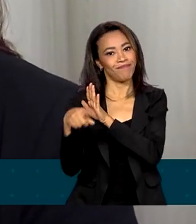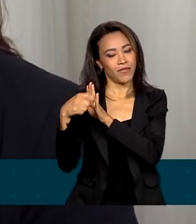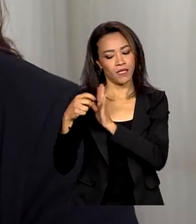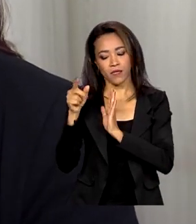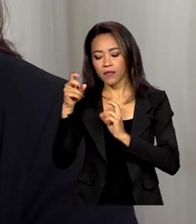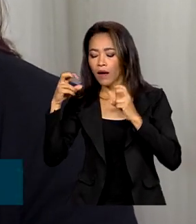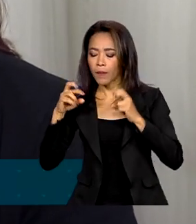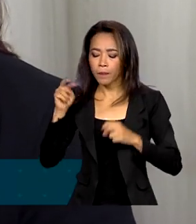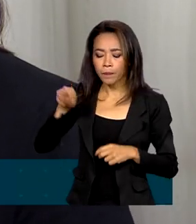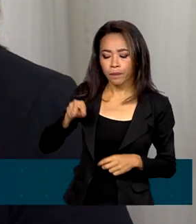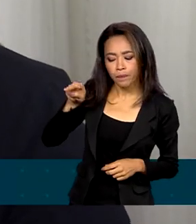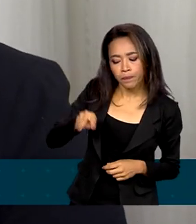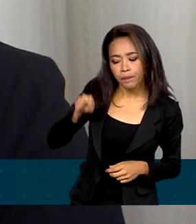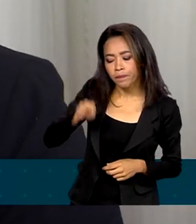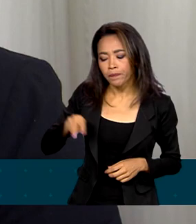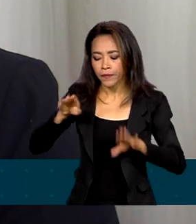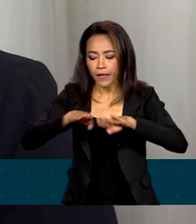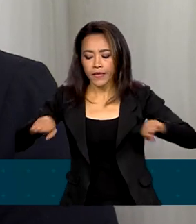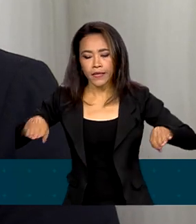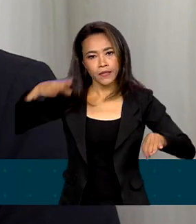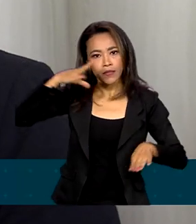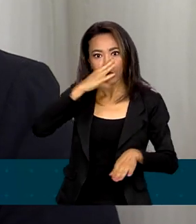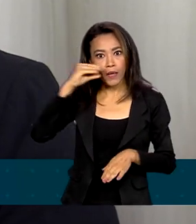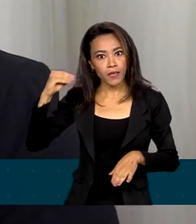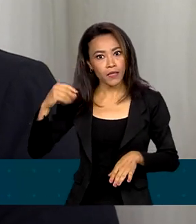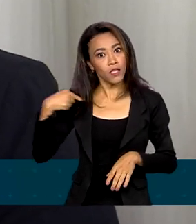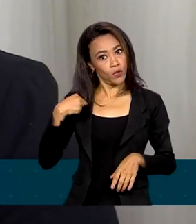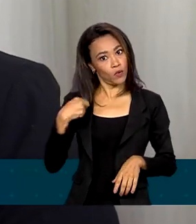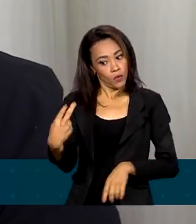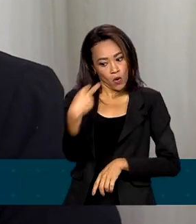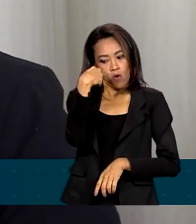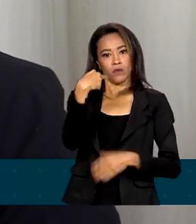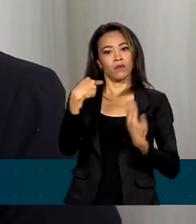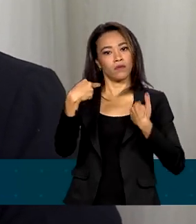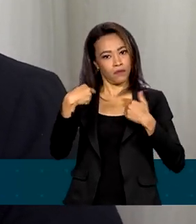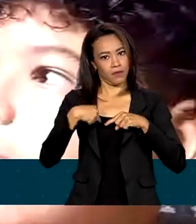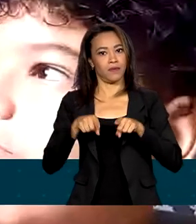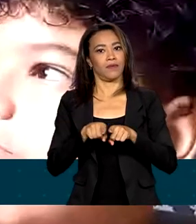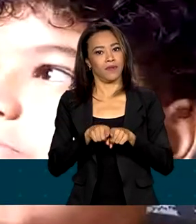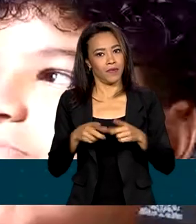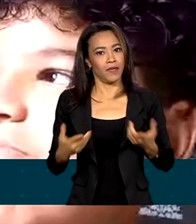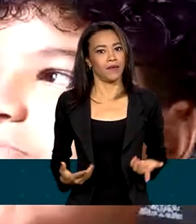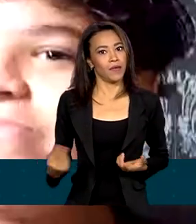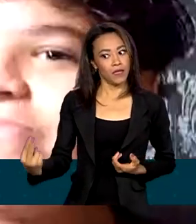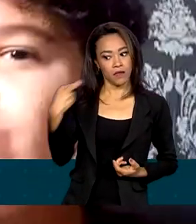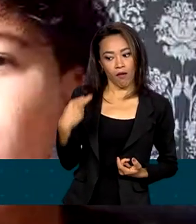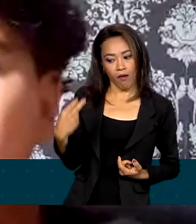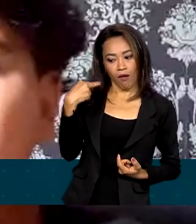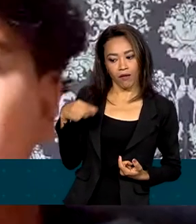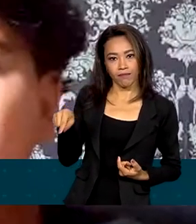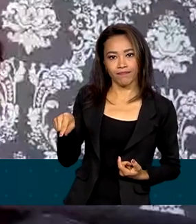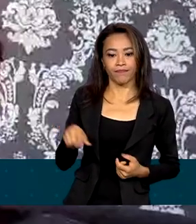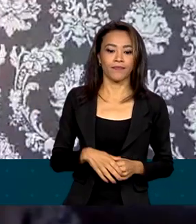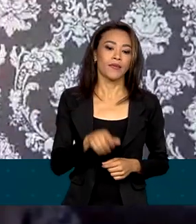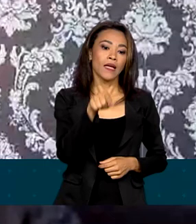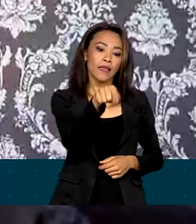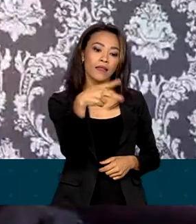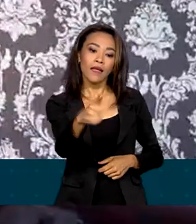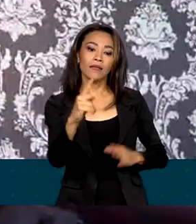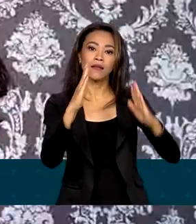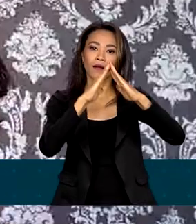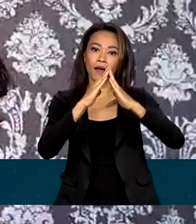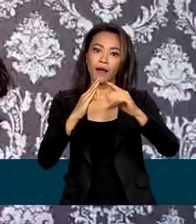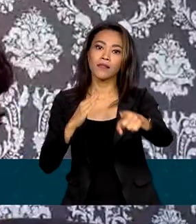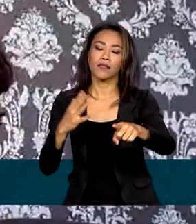comportamento da criança e do adolescente, a gente observa o nosso comportamento diante das telas também. Já na casa da Cacilda, a preocupação